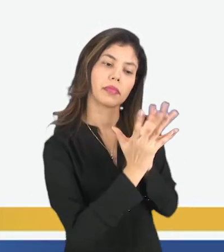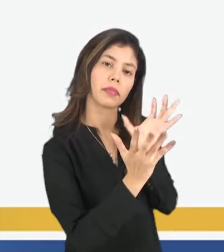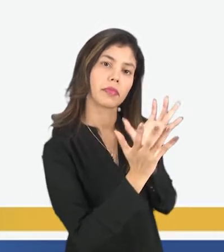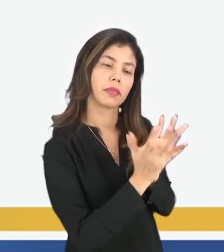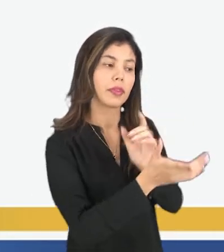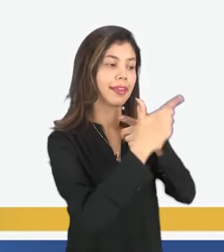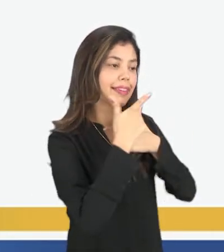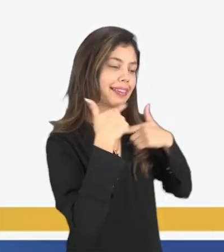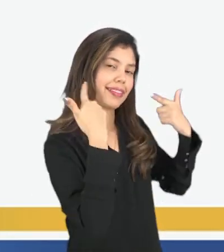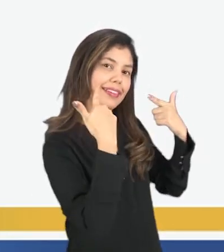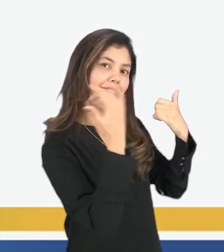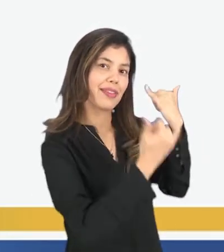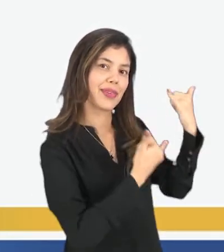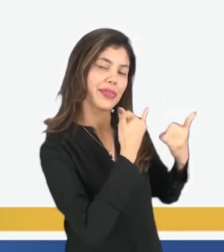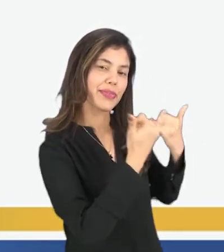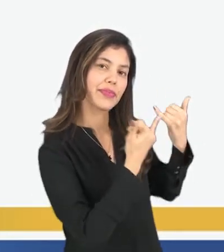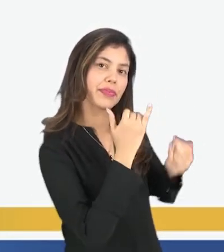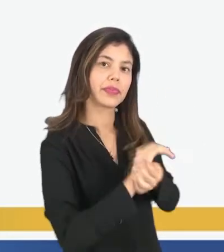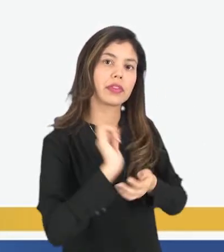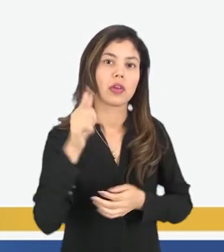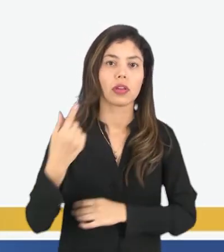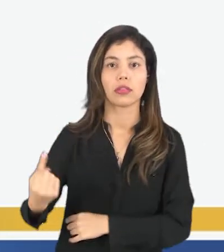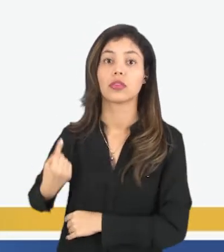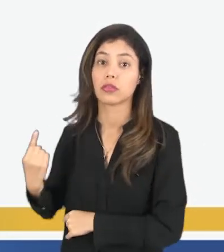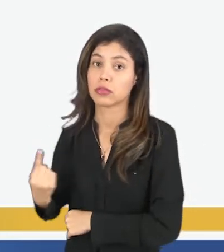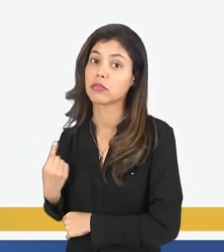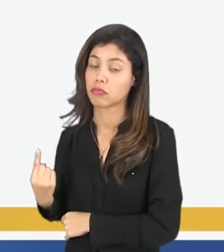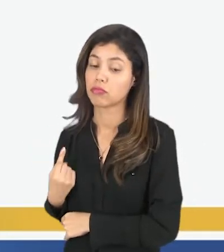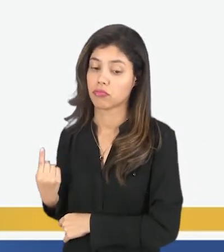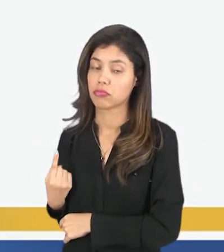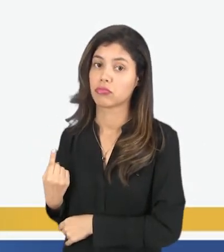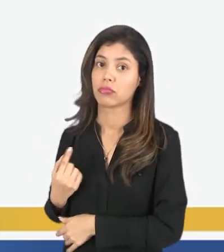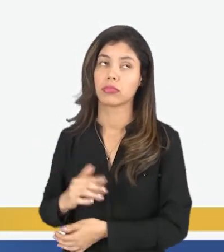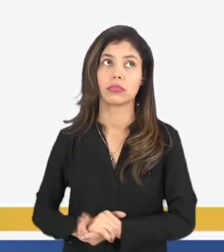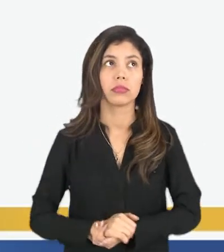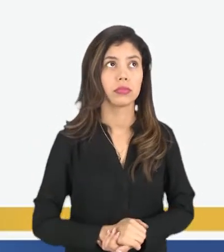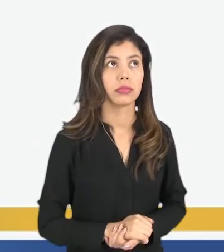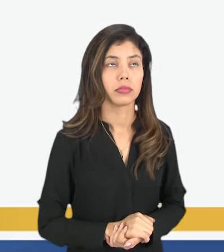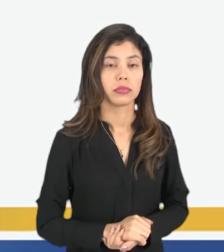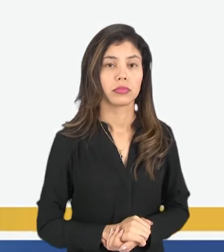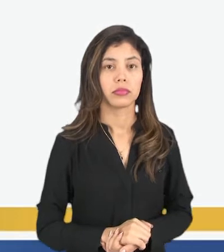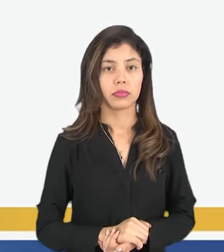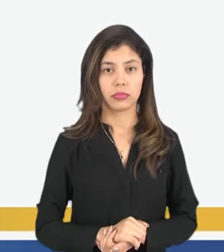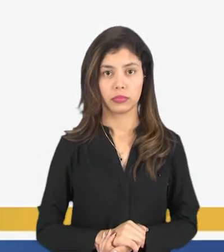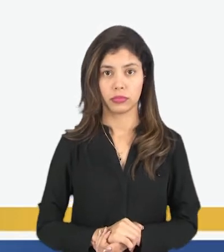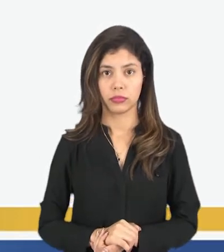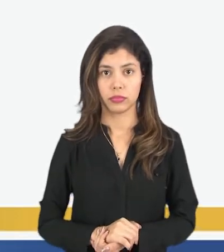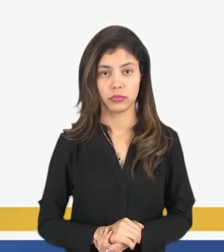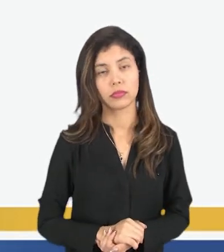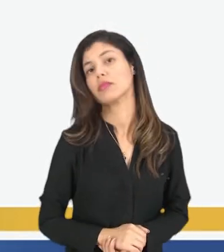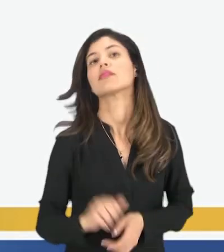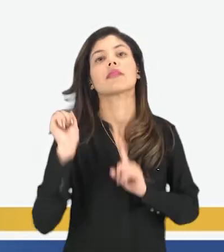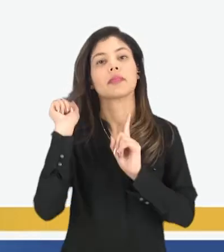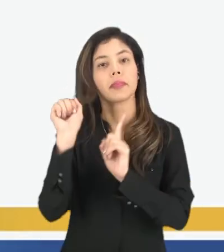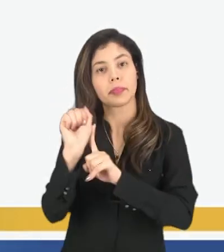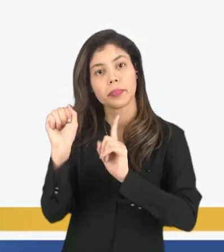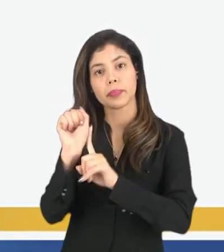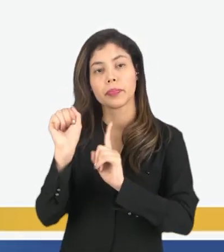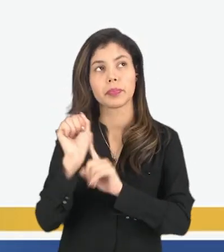crianças sorrindo, se divertindo e outra criança sozinha e isolada. Vamos lá. Letra A.